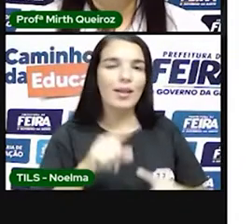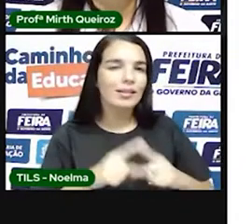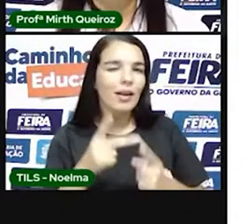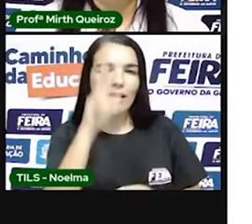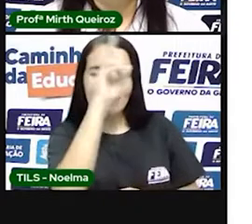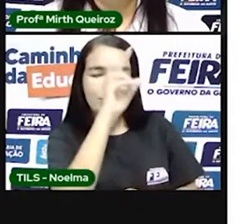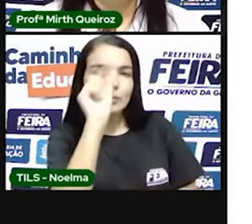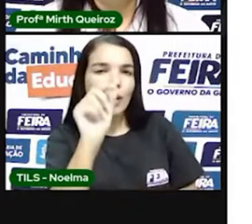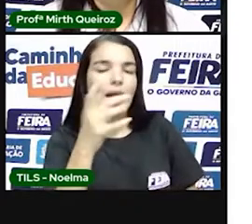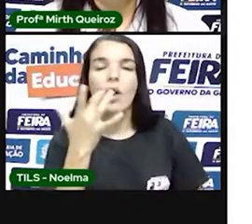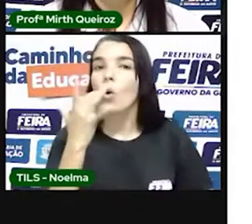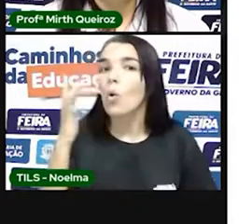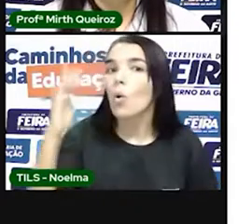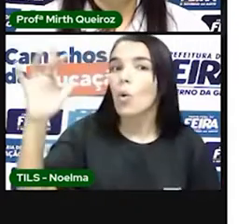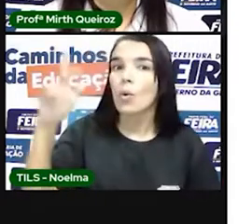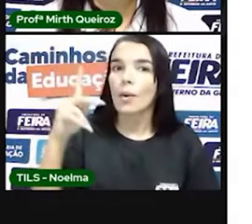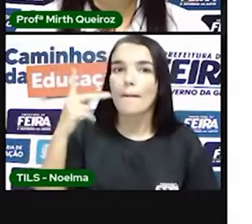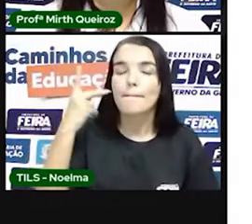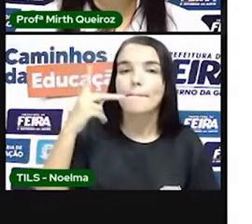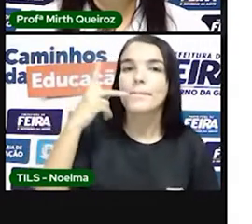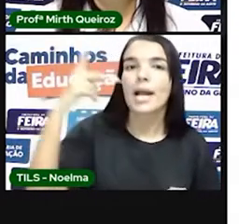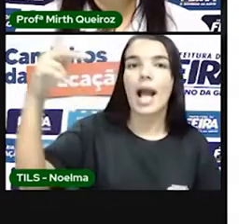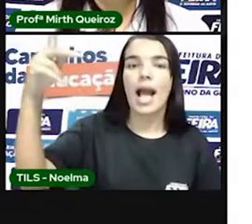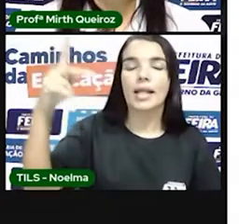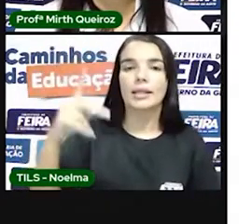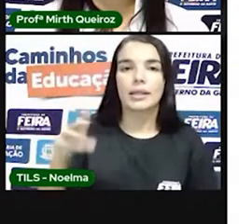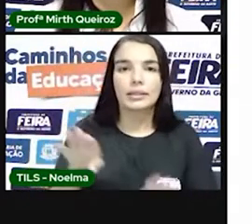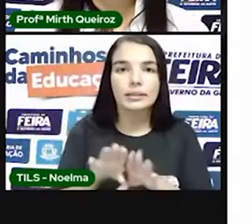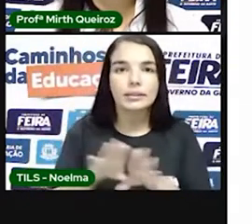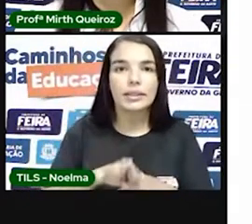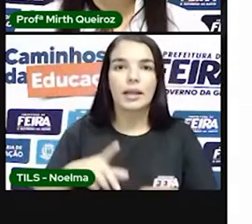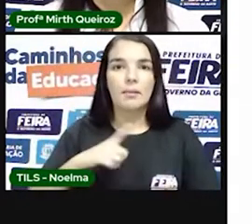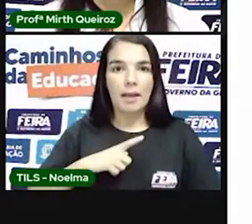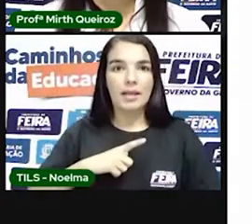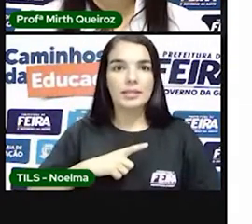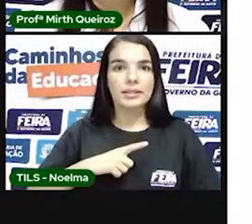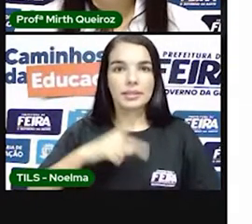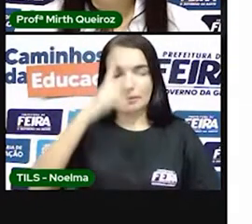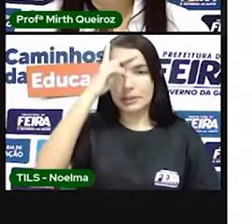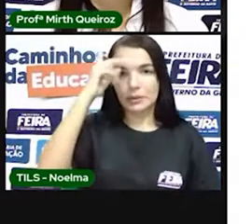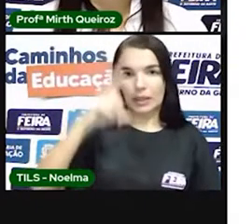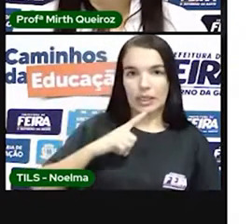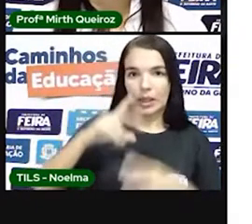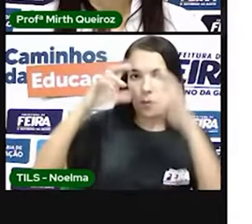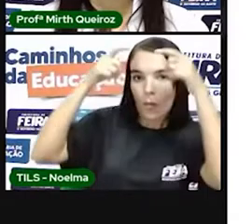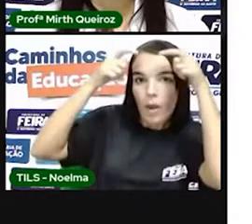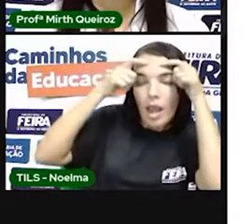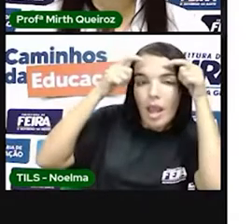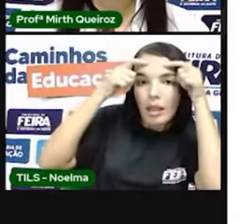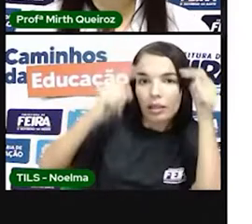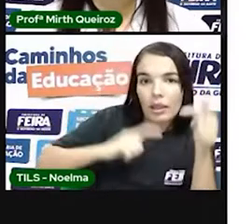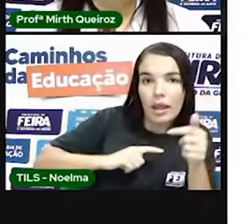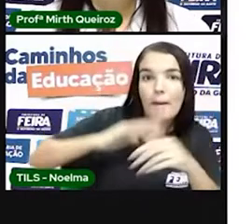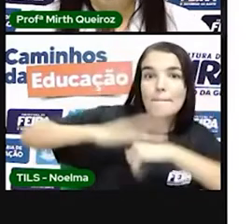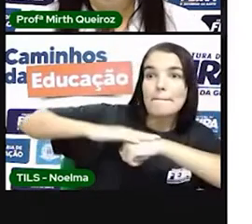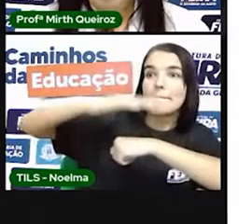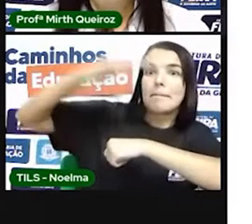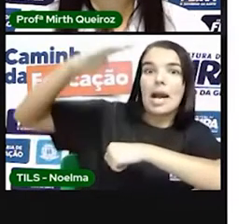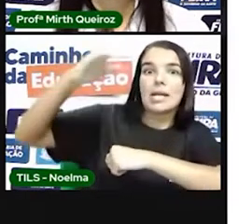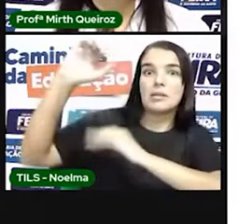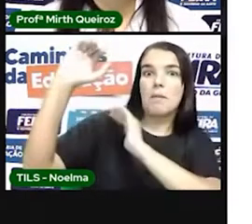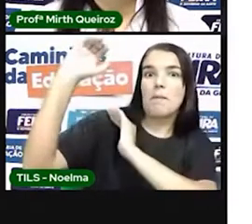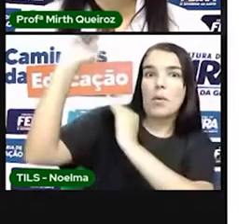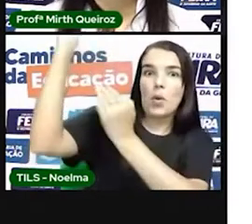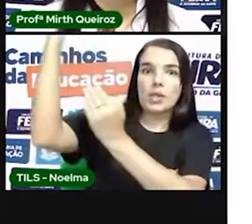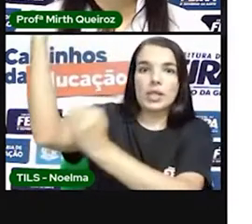preciosos, quanto mais se tinha, mais poder a pessoa, né? No caso do rei, ou o